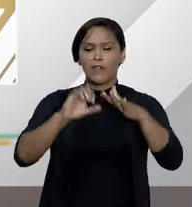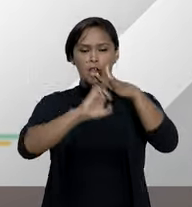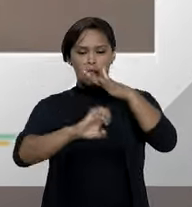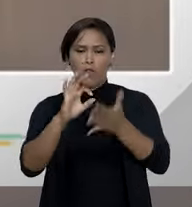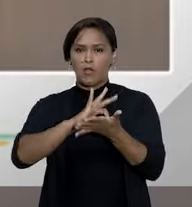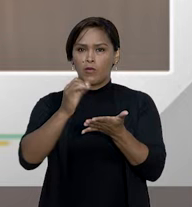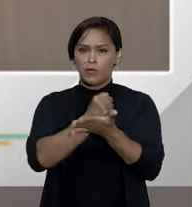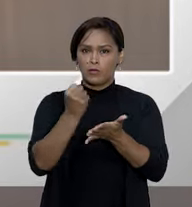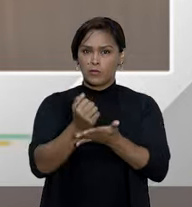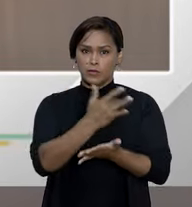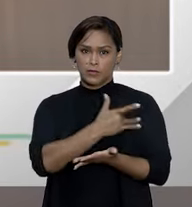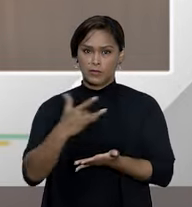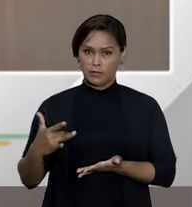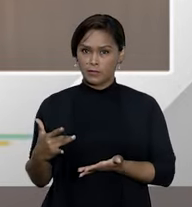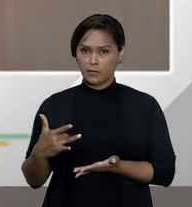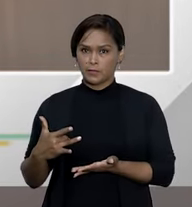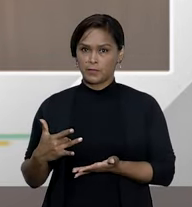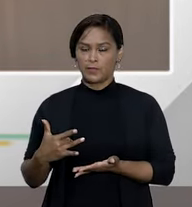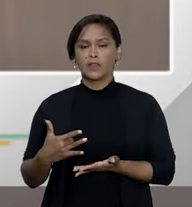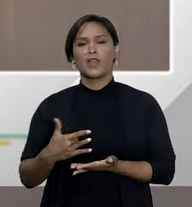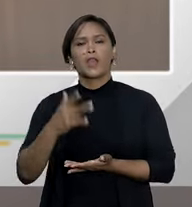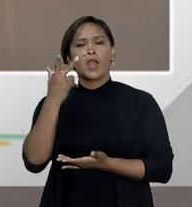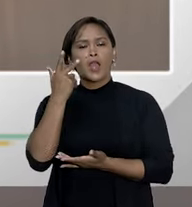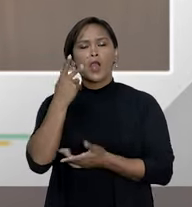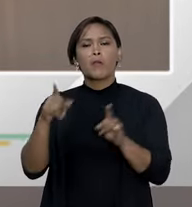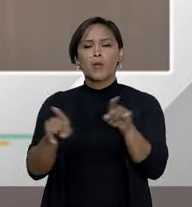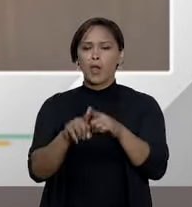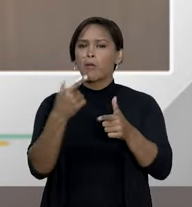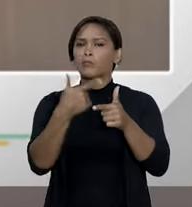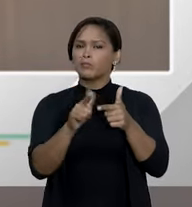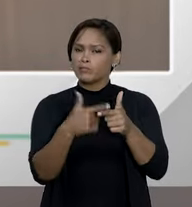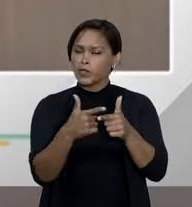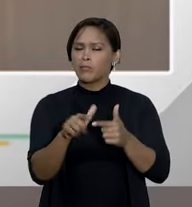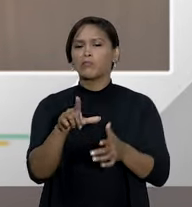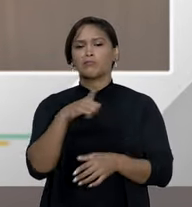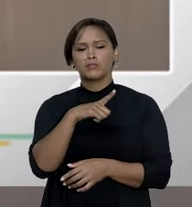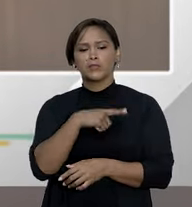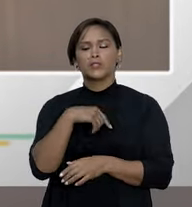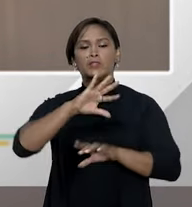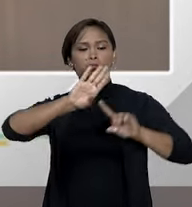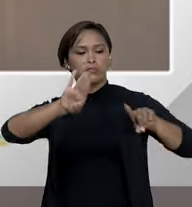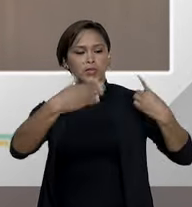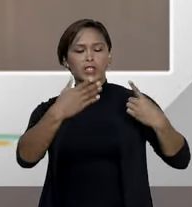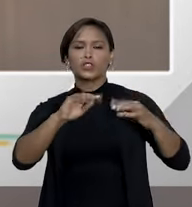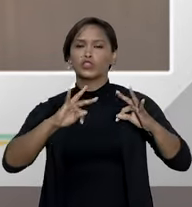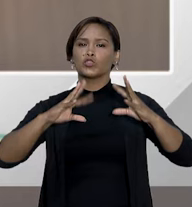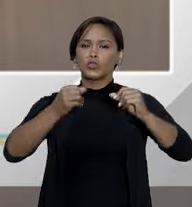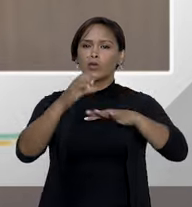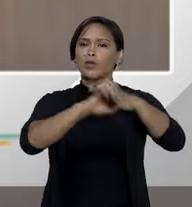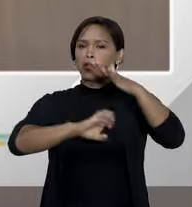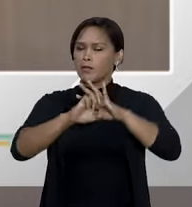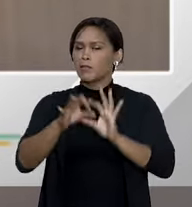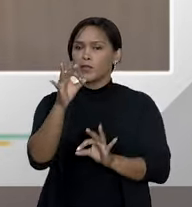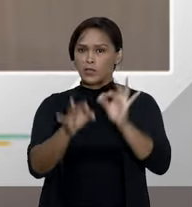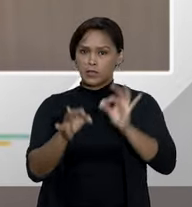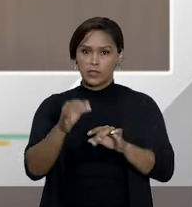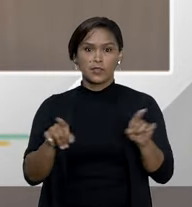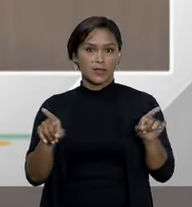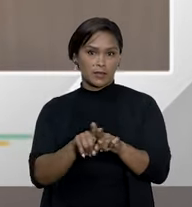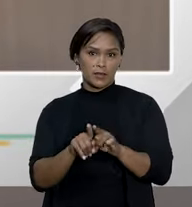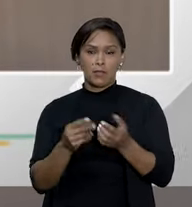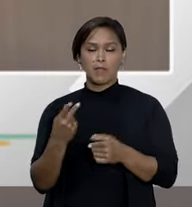contratos de plano de saúde atualmente é um grande problema enfrentado pelas operadoras e pelo judiciário.